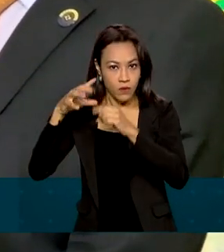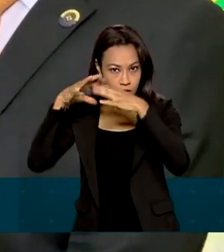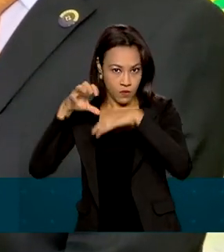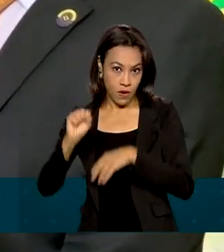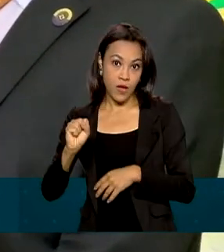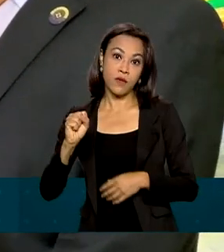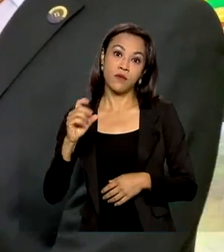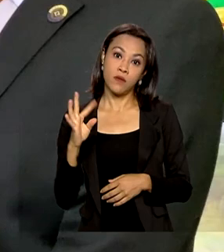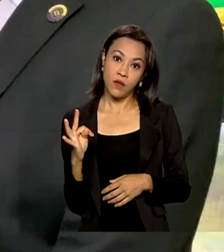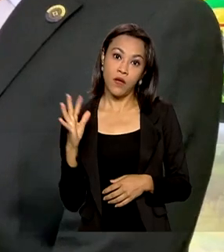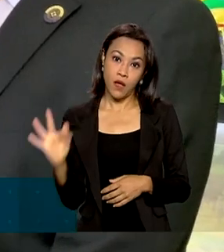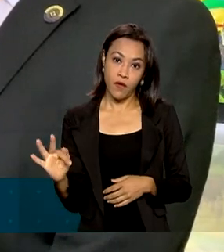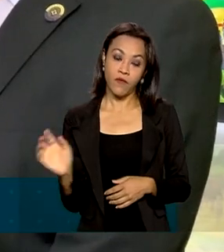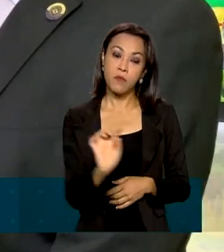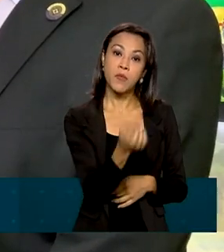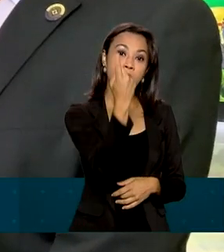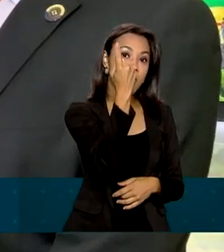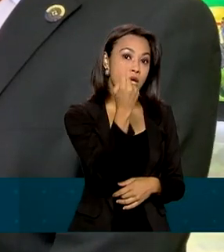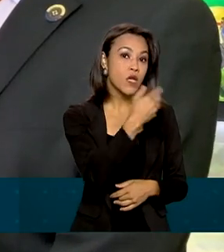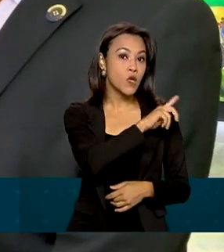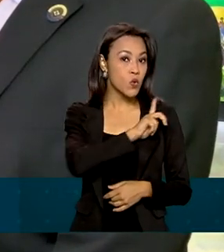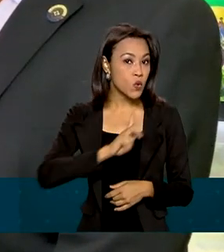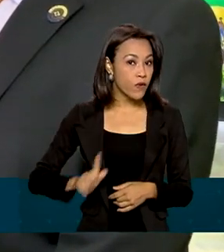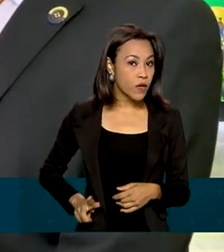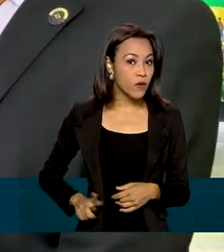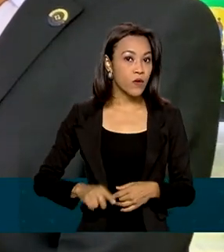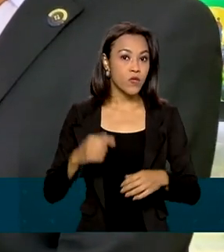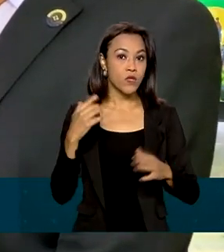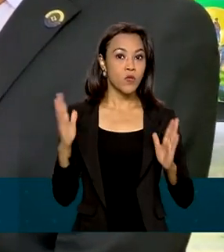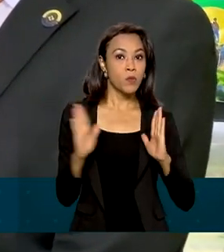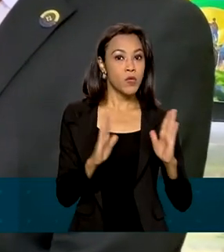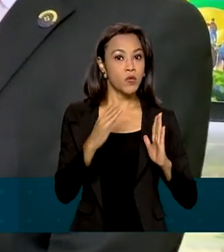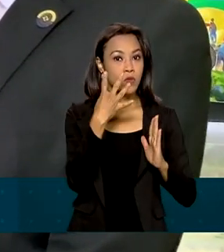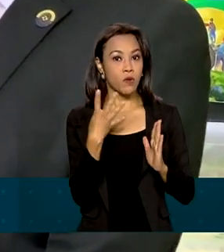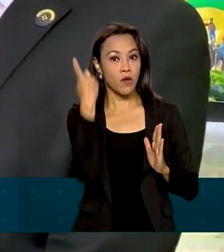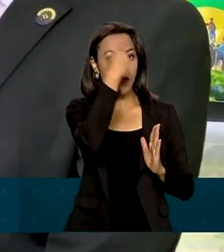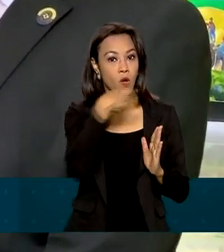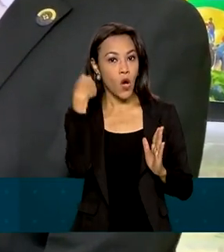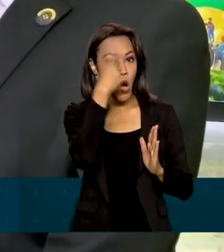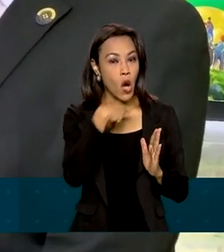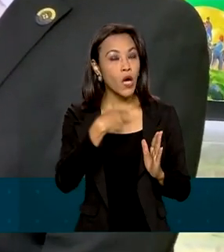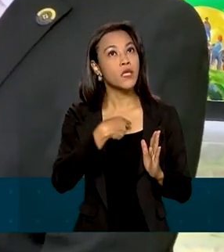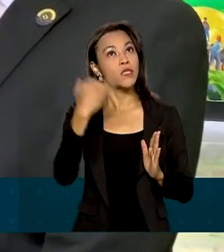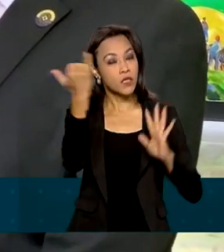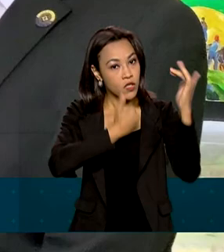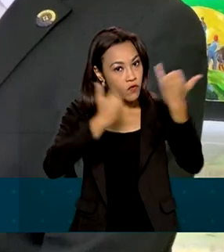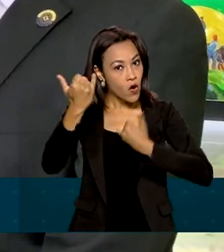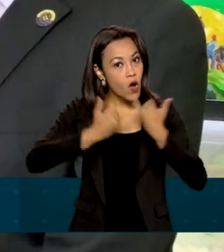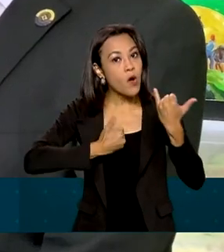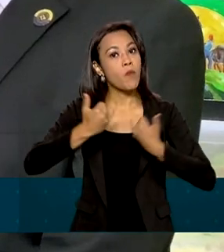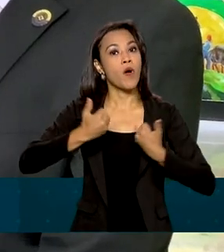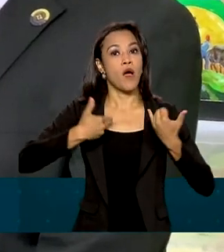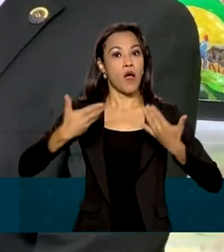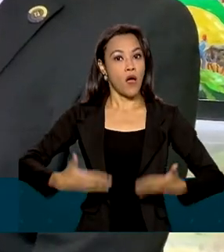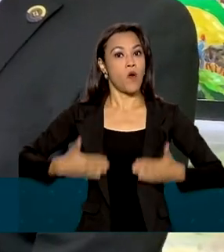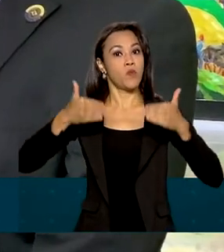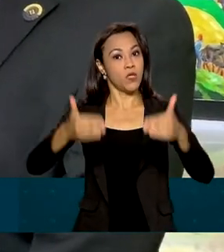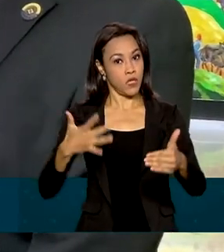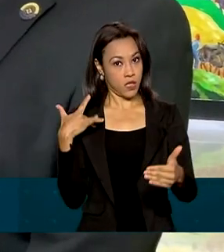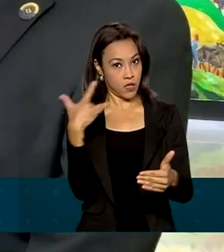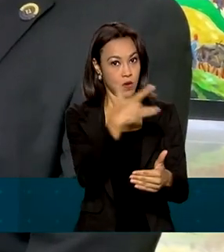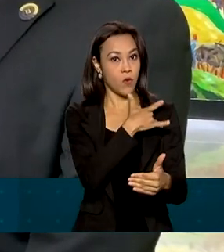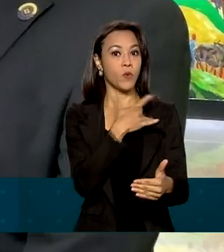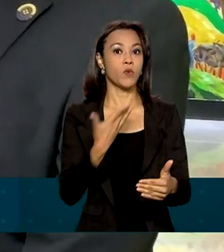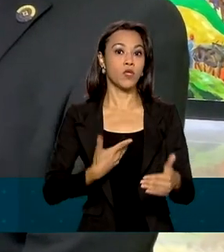A primeira faz com que os governadores, em 48 horas, prestem essas informações. Essas informações chegaram ao Ministério da Saúde, então é um